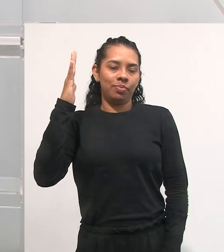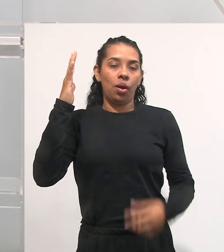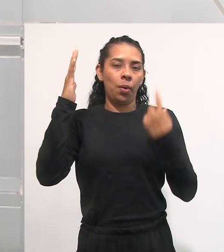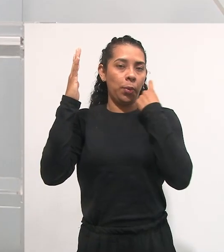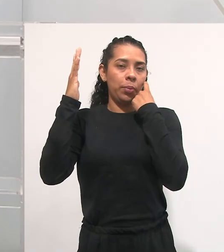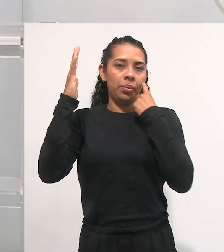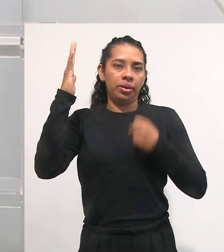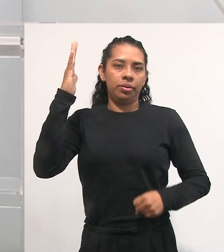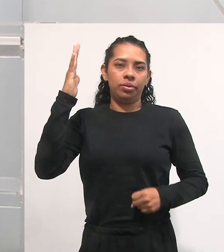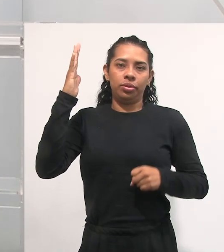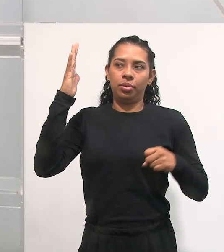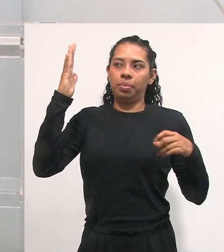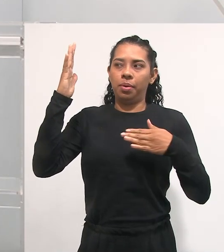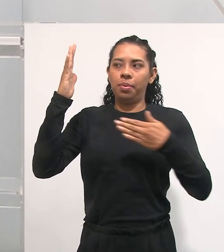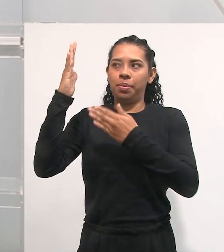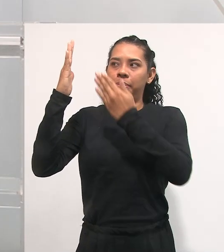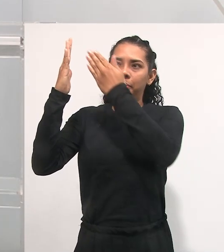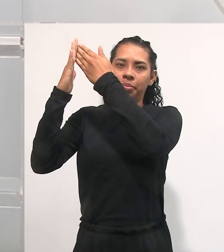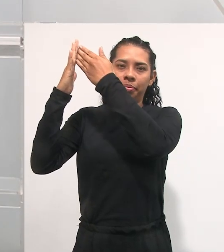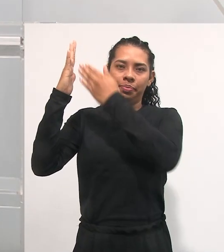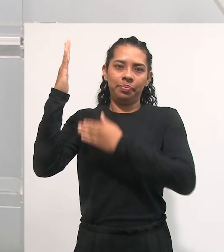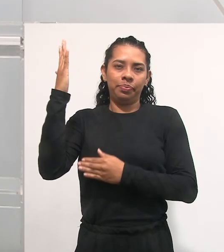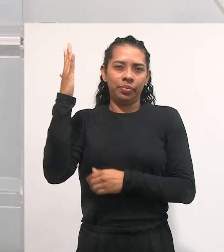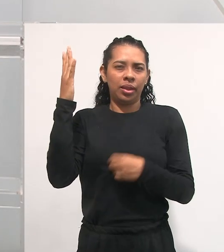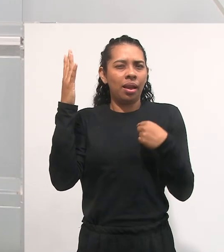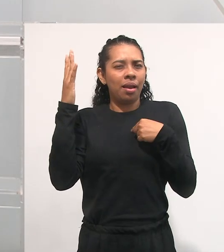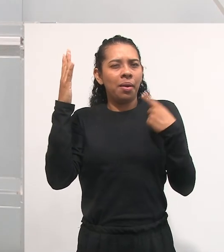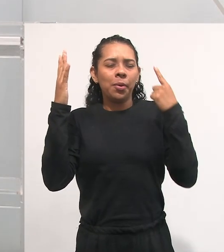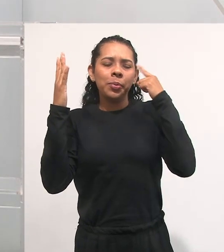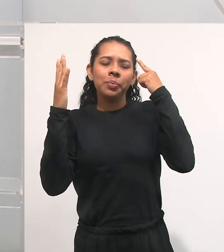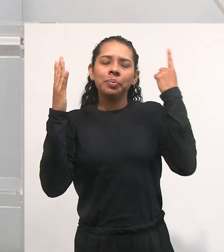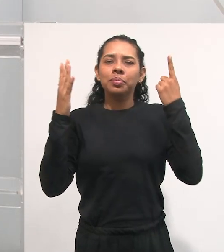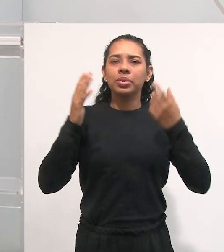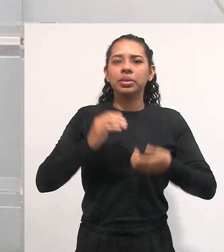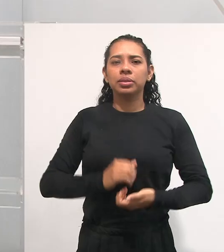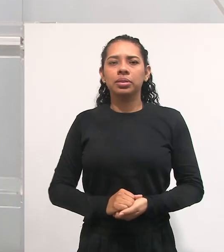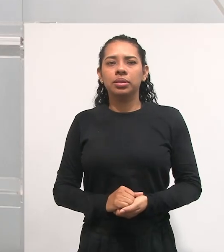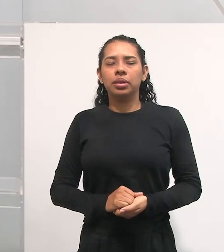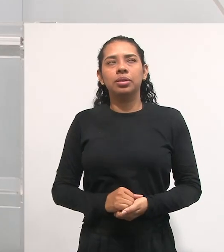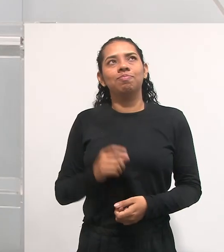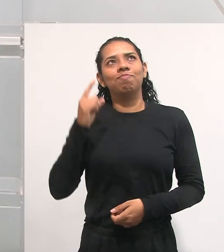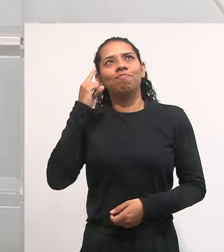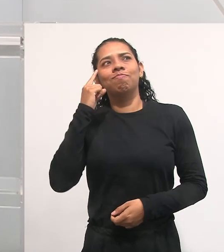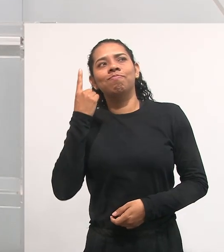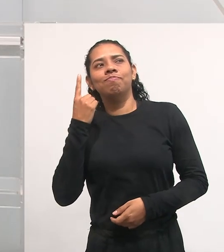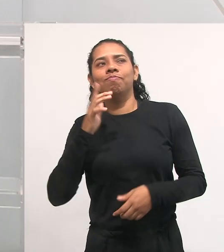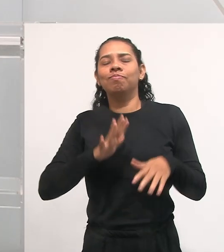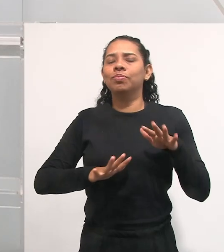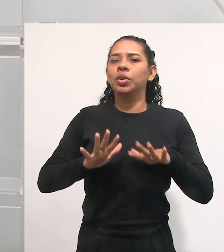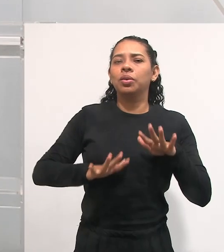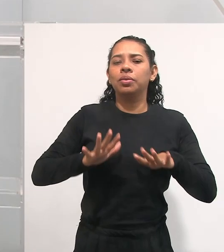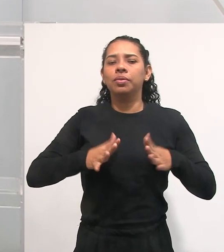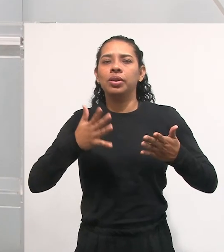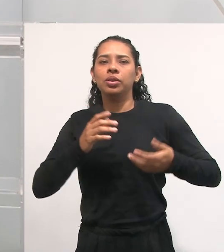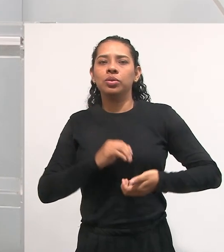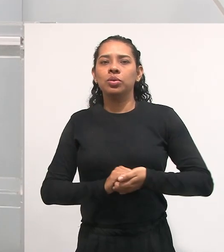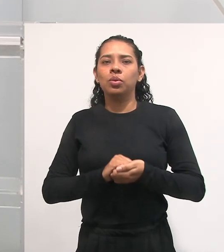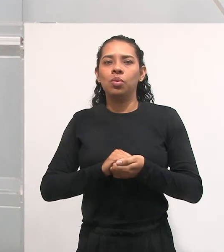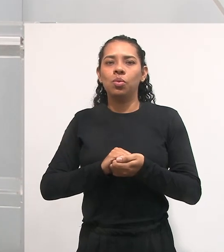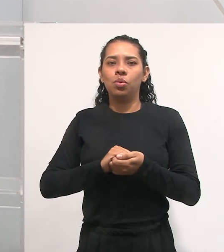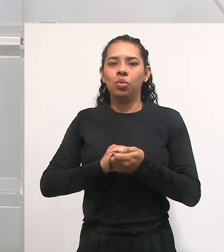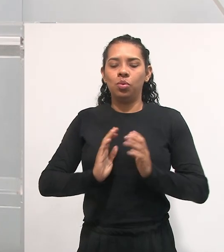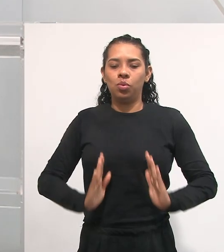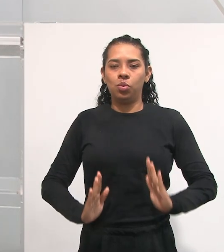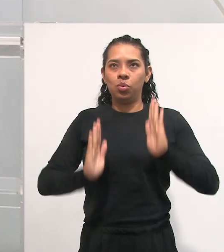galho da árvore, chegar ao topo da árvore? Será que eu teria que colocar um tipo de elevador para subir o